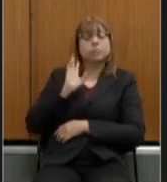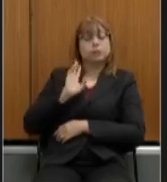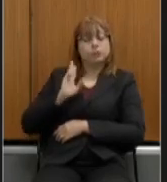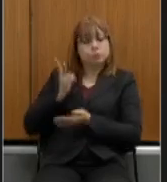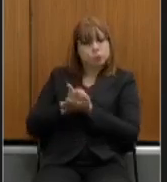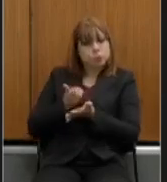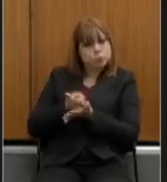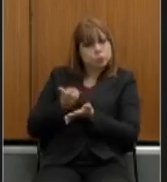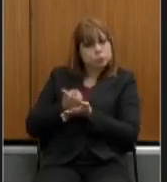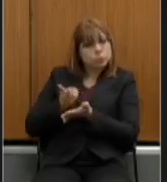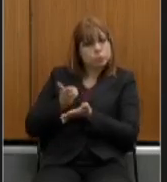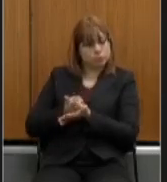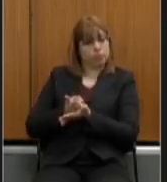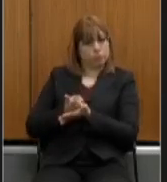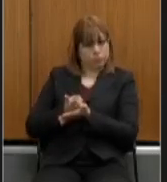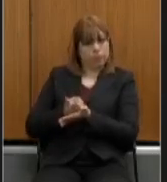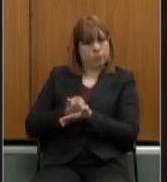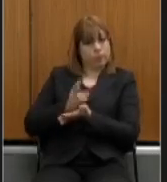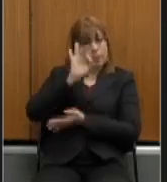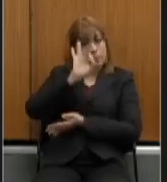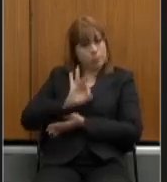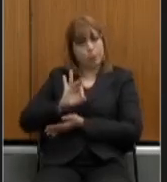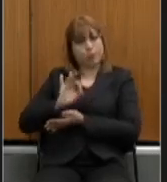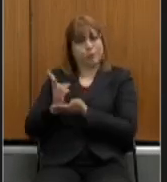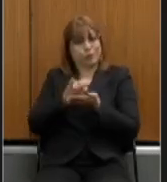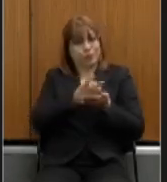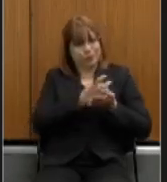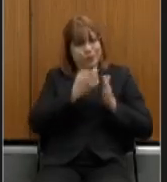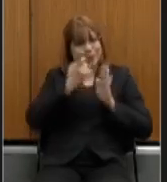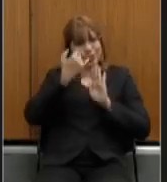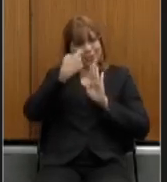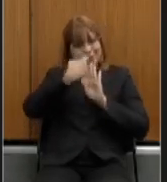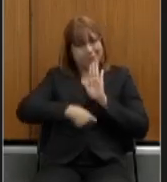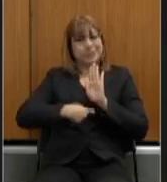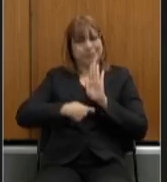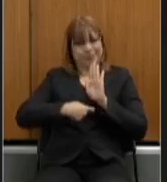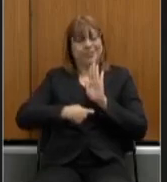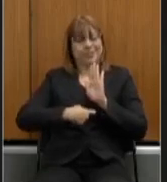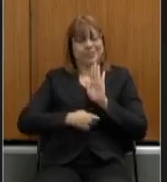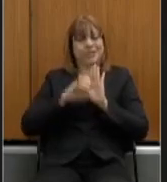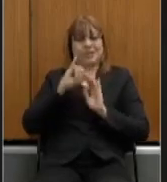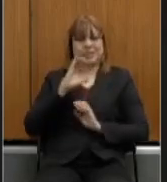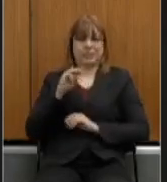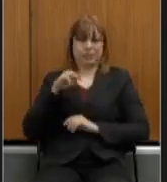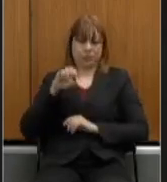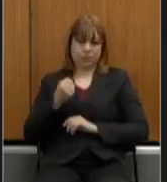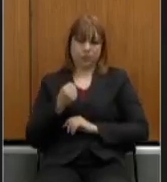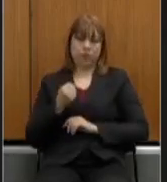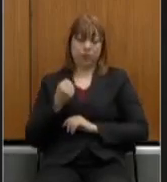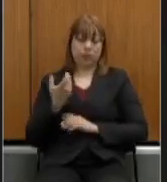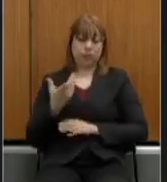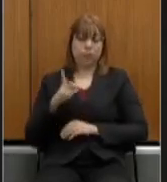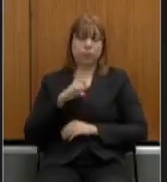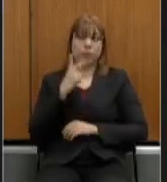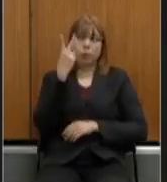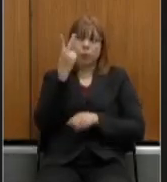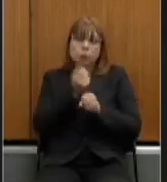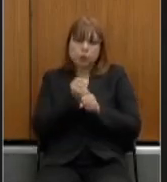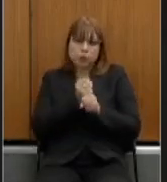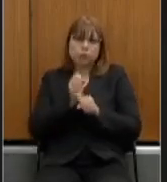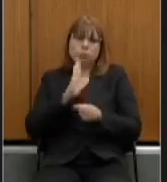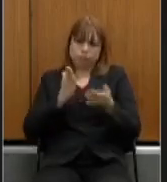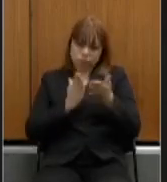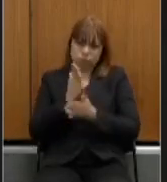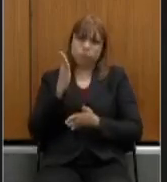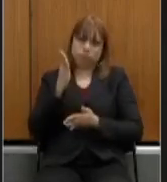do ICMS ou o governador Sartori nos entregou por um período de dois anos aprovado